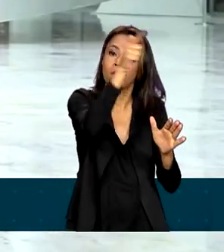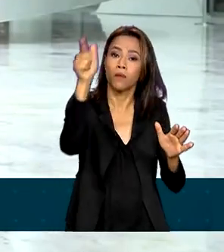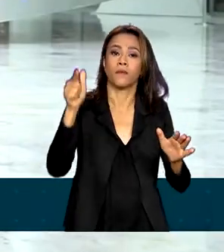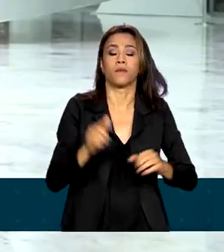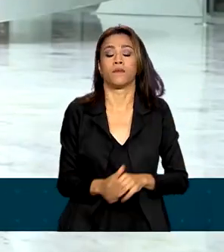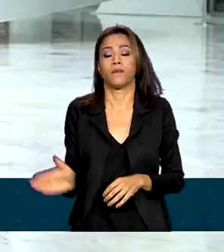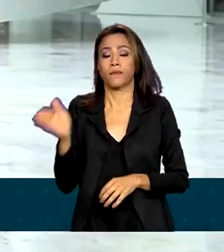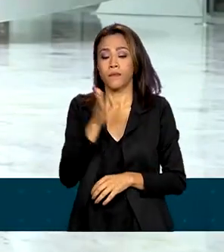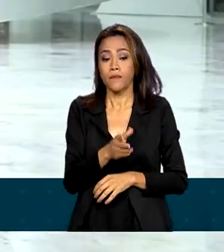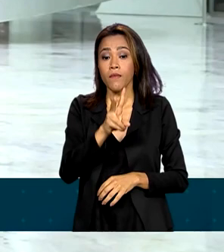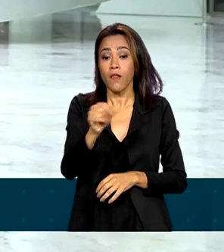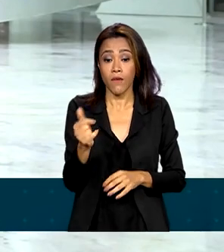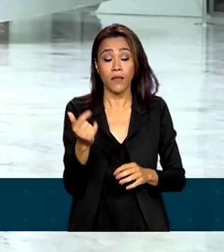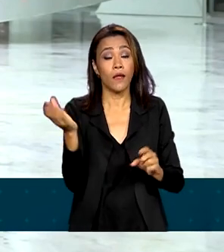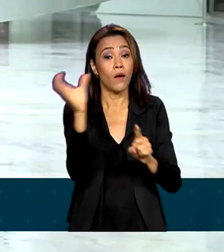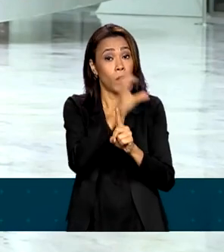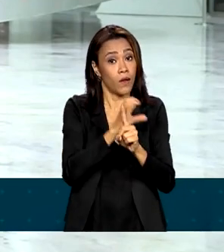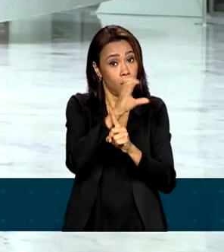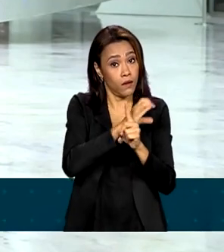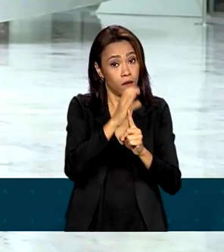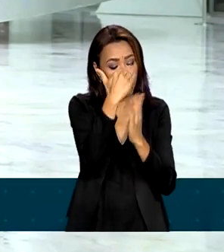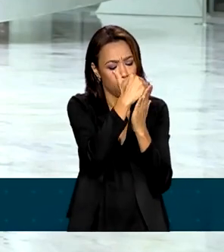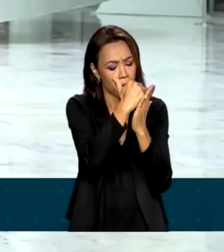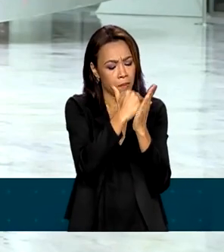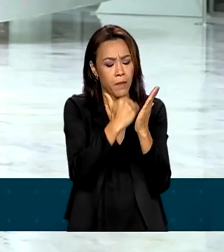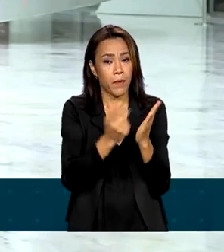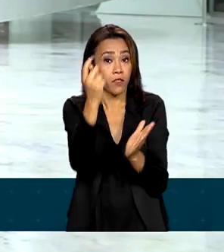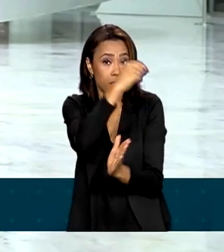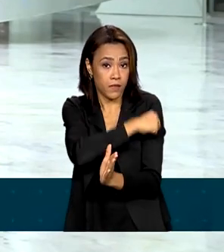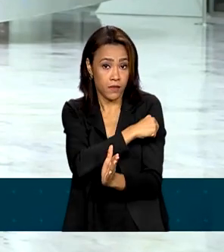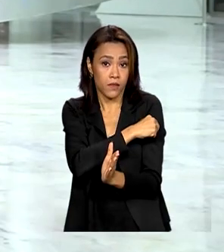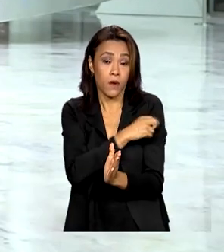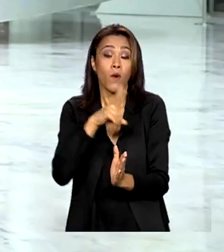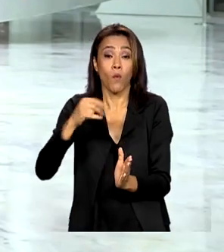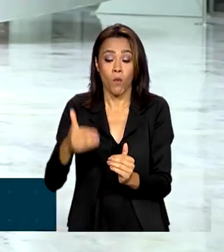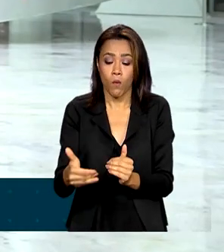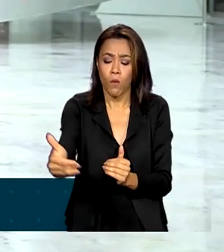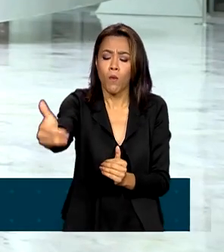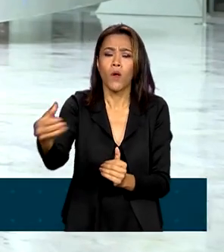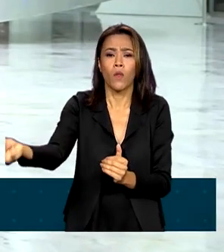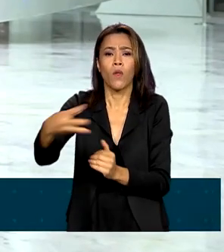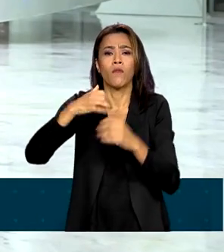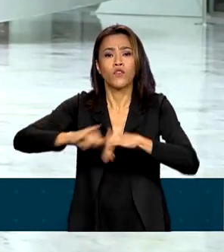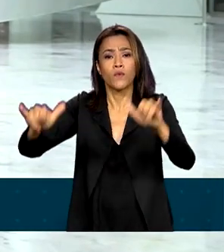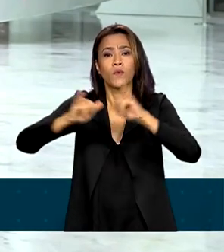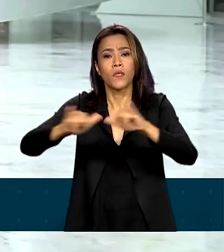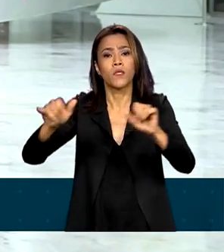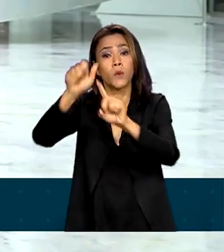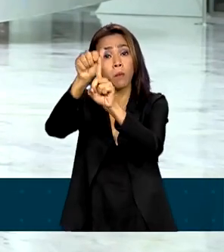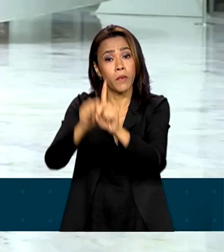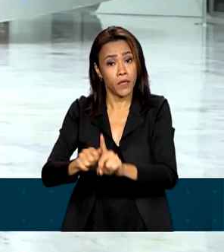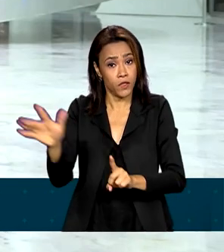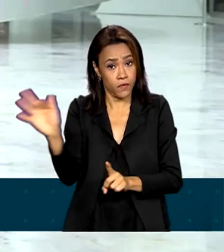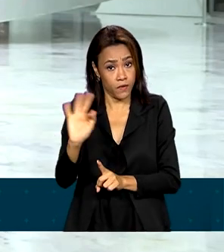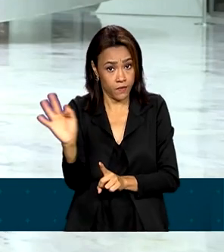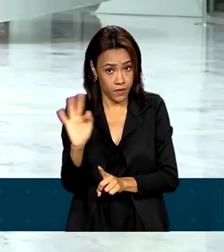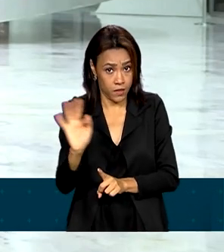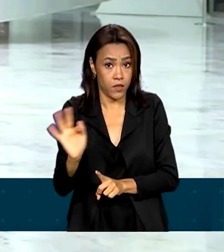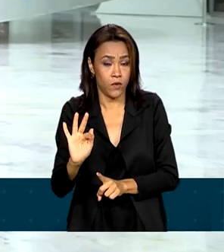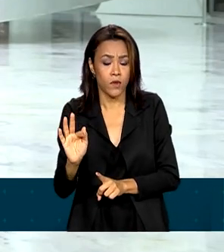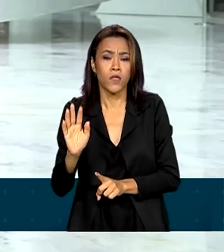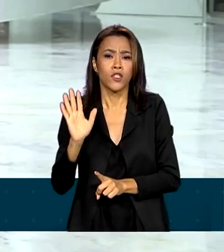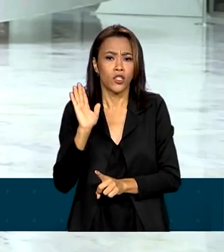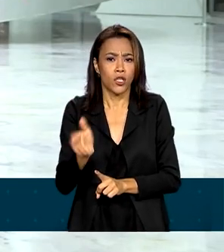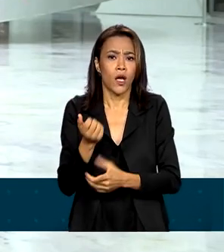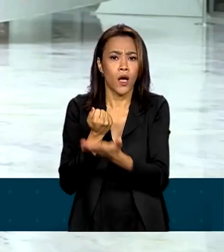calendário regular de imunização. A ministra afirmou que uma nova campanha está prevista para fevereiro e informou que foram